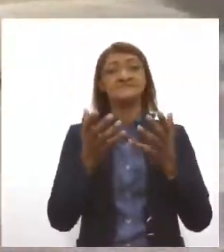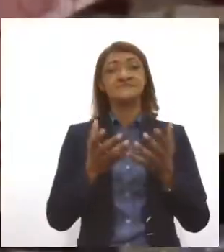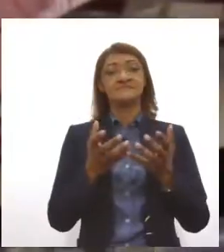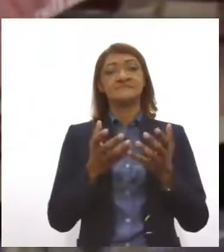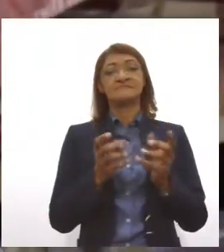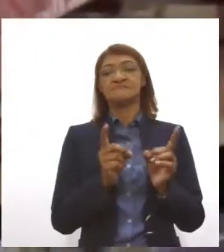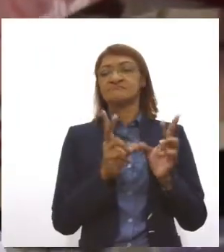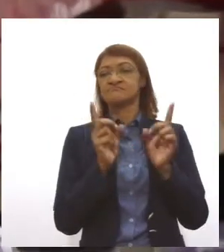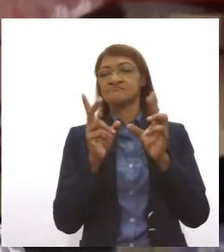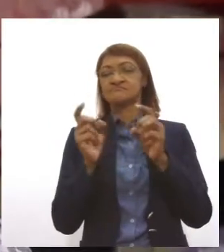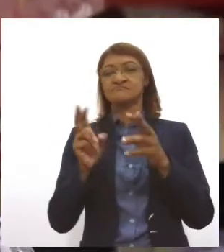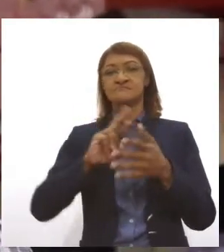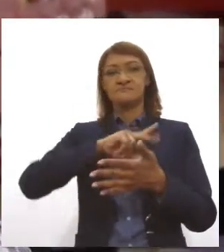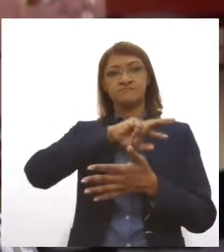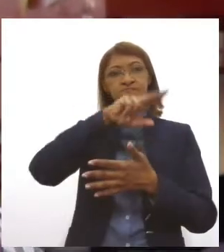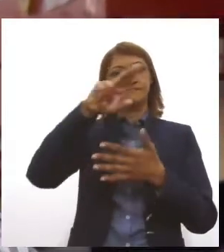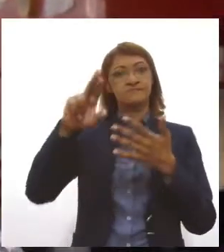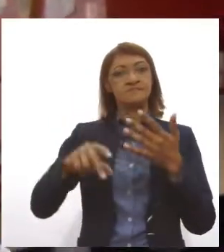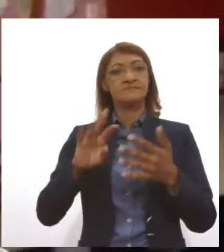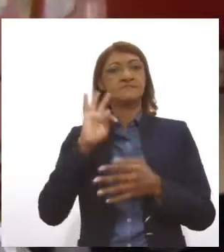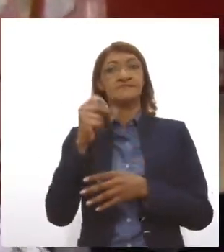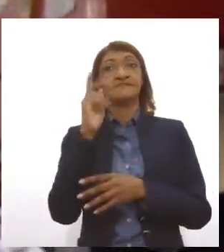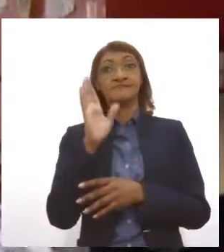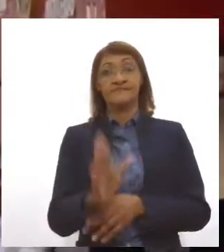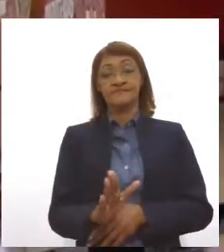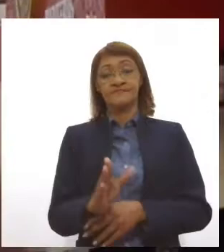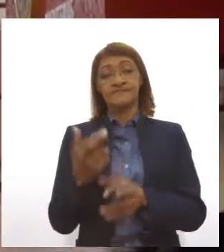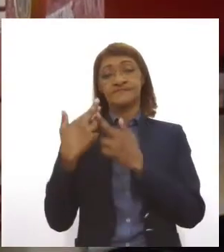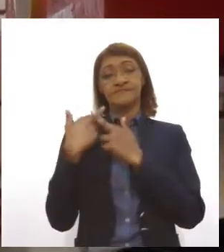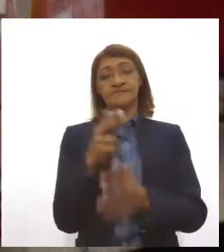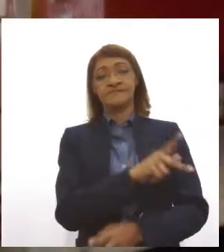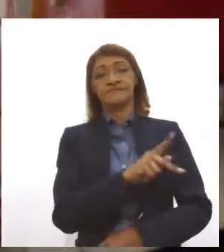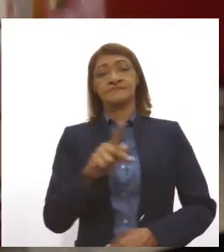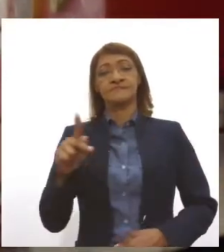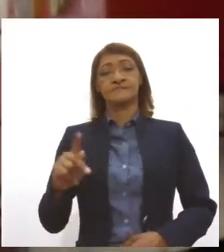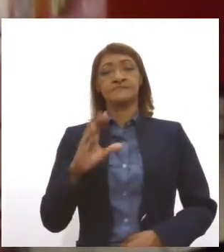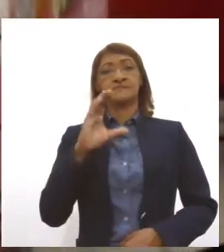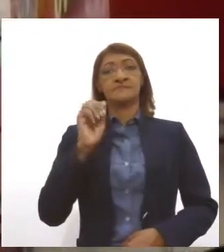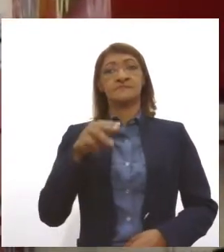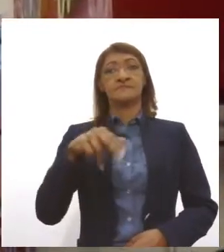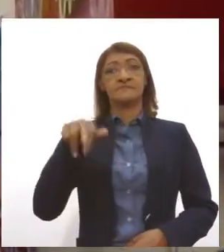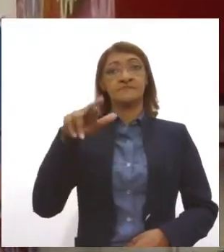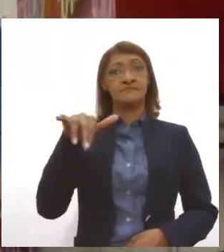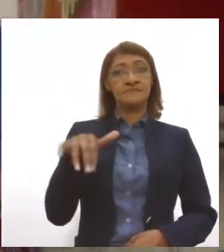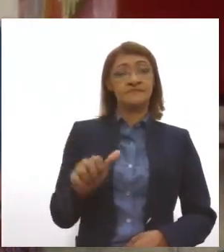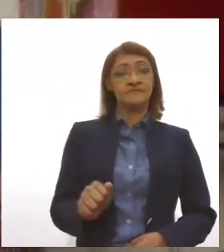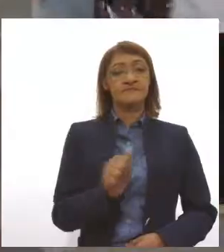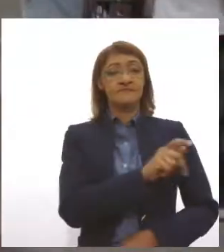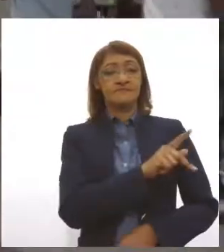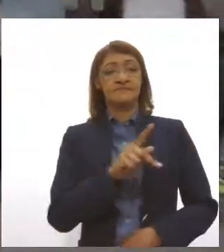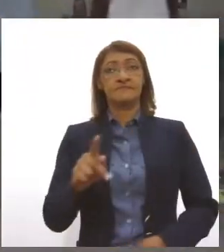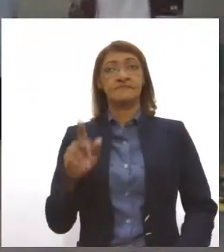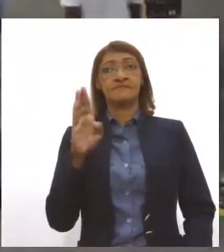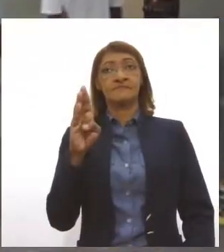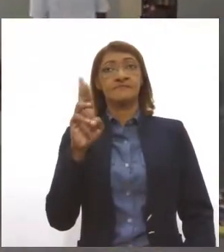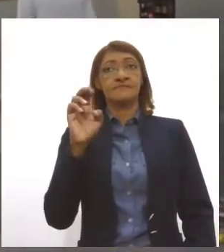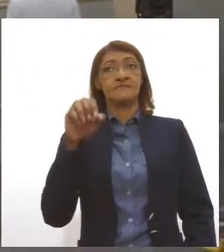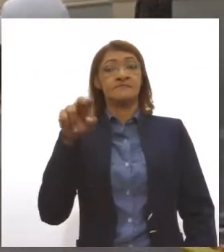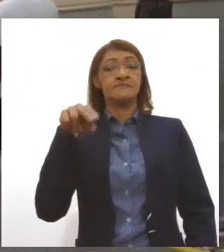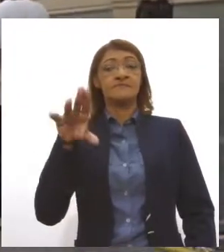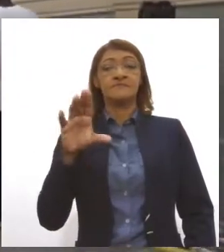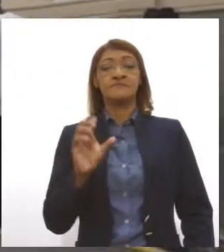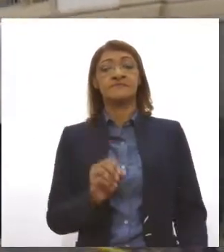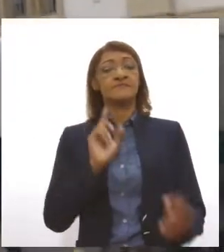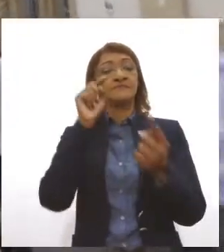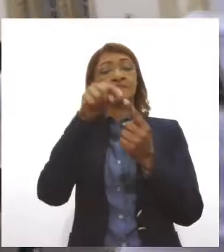vendas. De acordo com o presidente da Câmara de Dirigentes Lojistas de Aracaju, Breno Barreto, a expectativa de